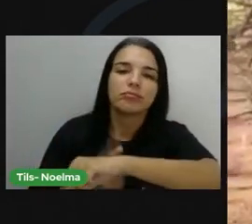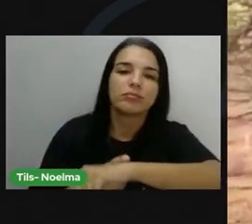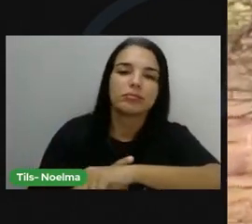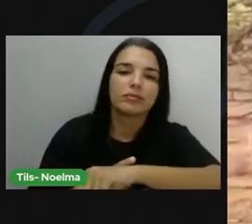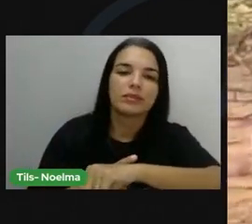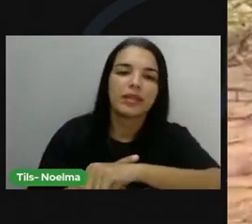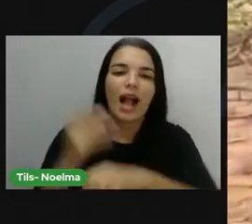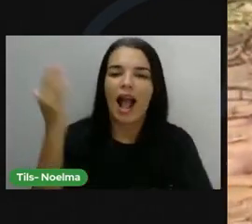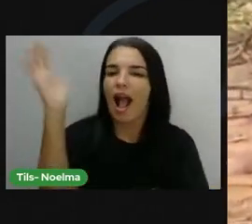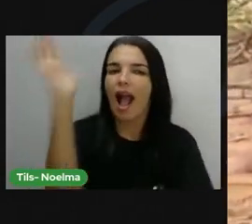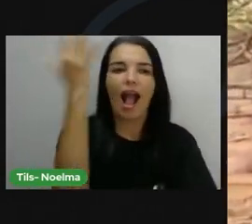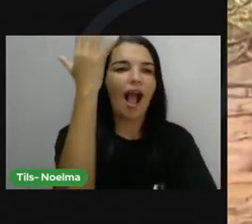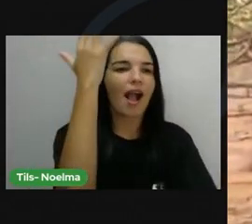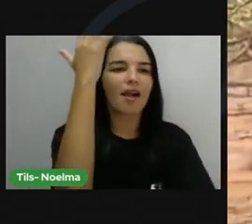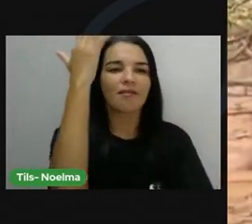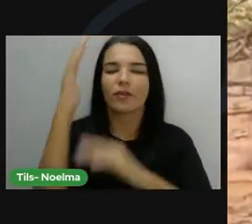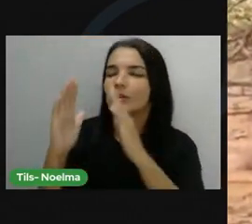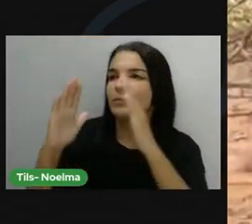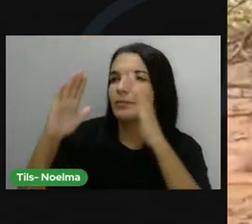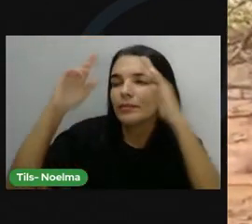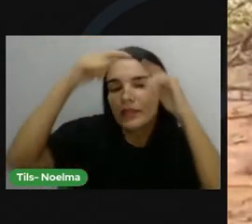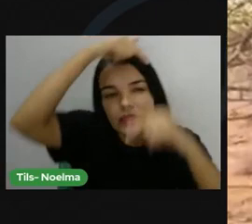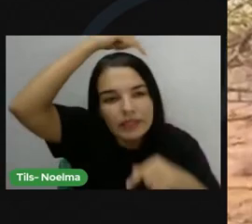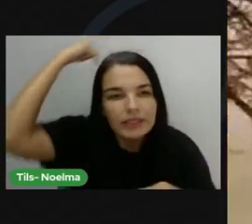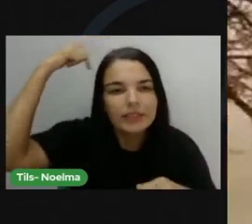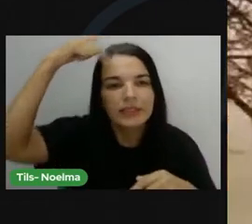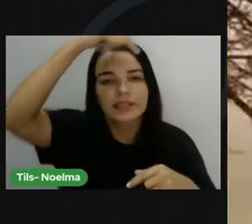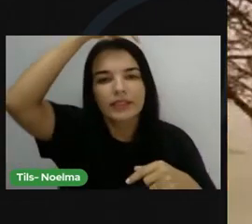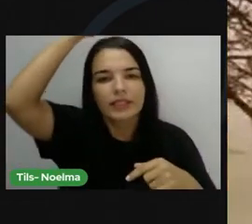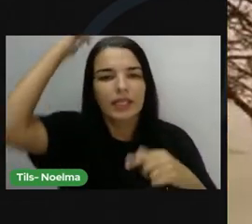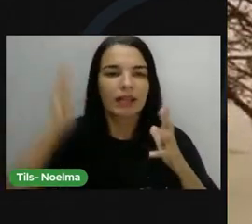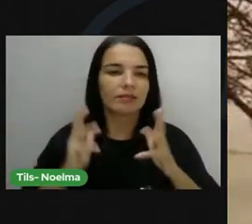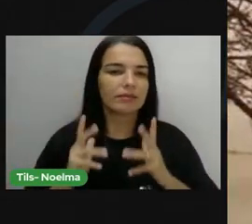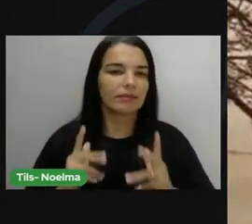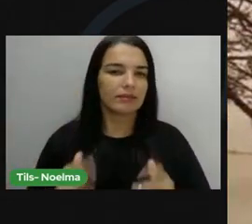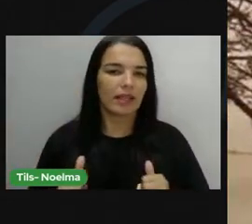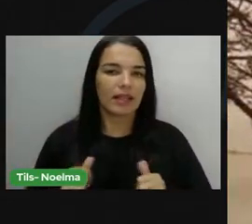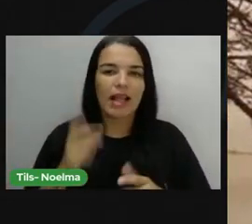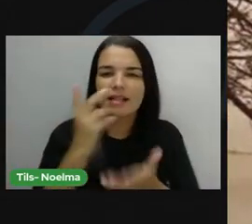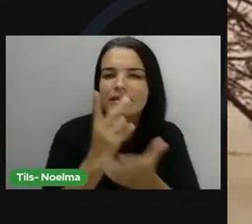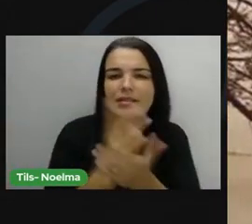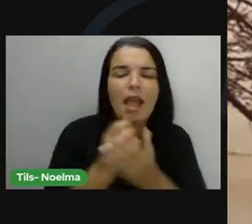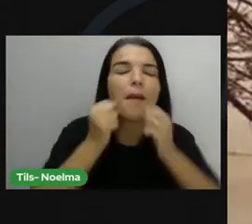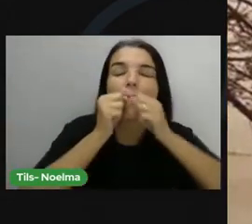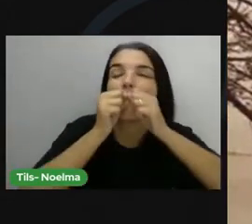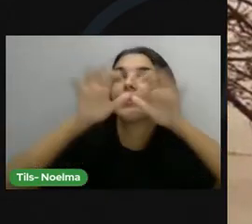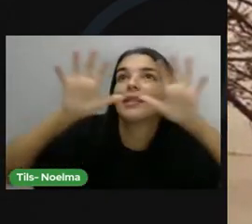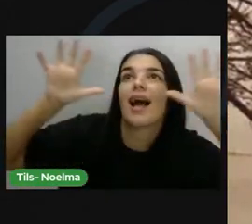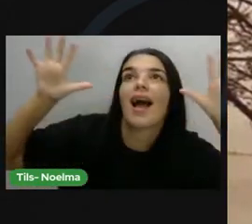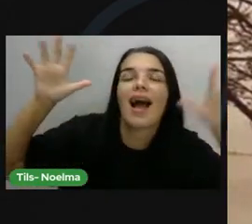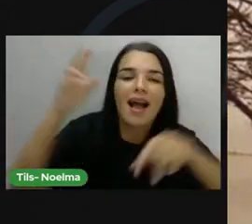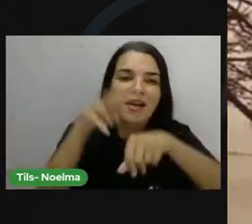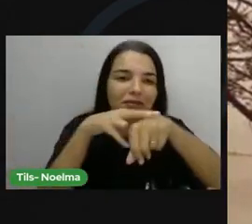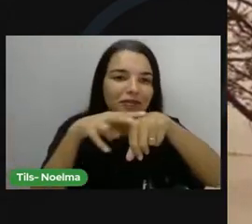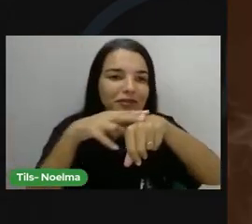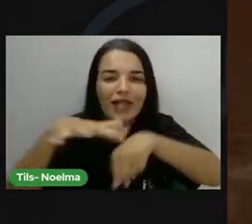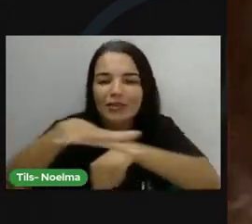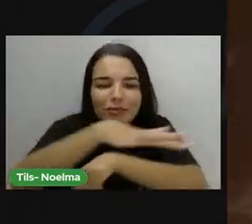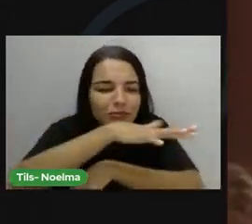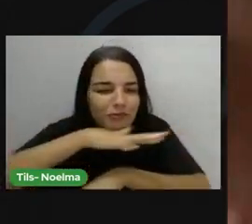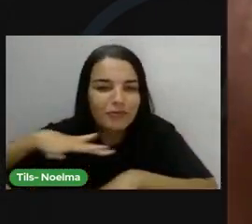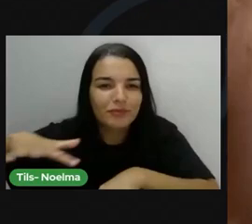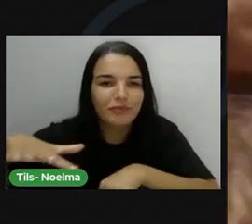Árvores sagradas e santas nos dão sombra no verão. Ela sempre se destaca de toda vegetação.